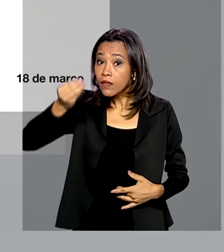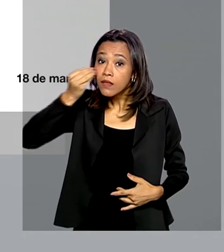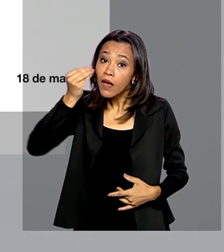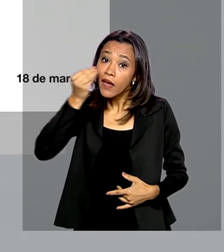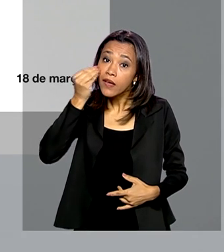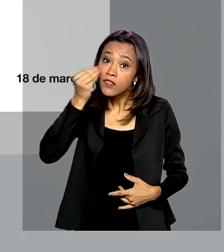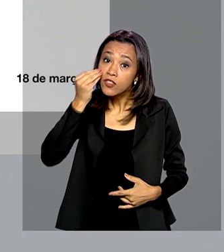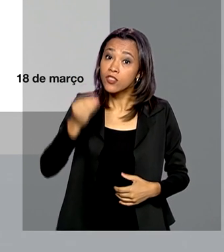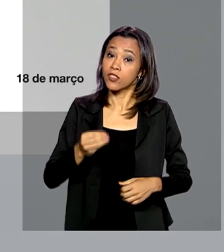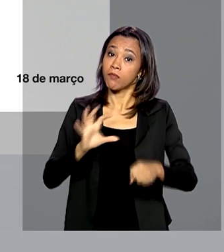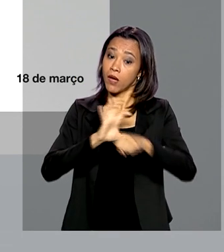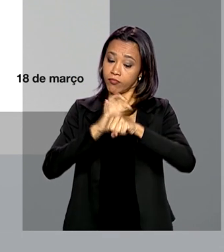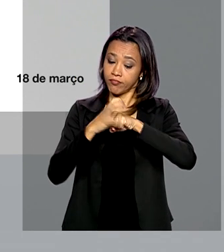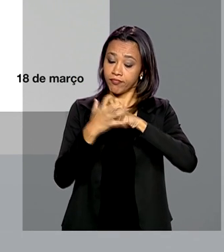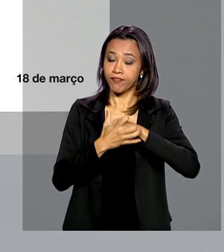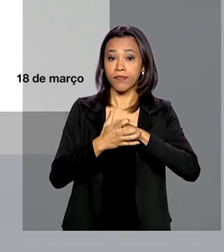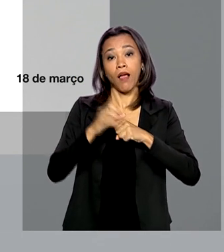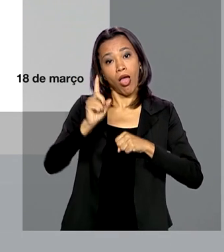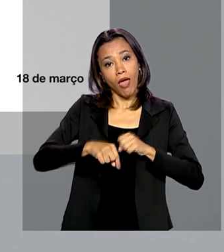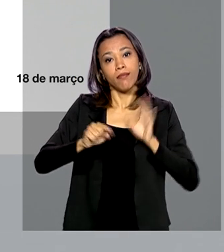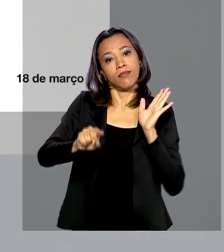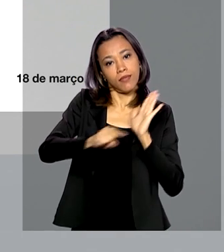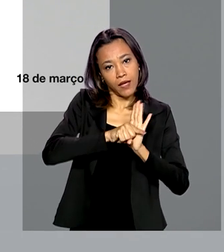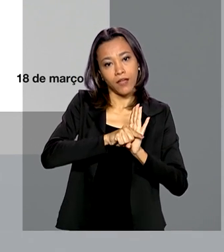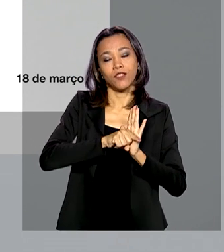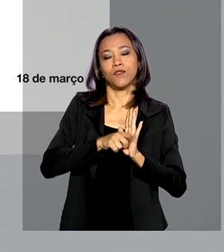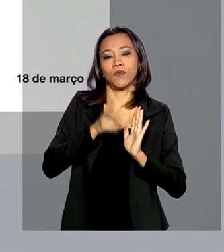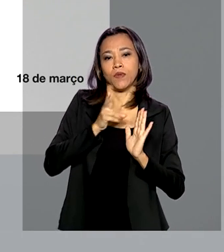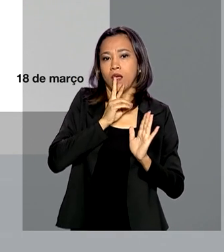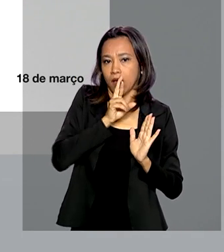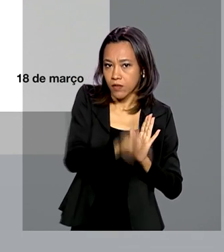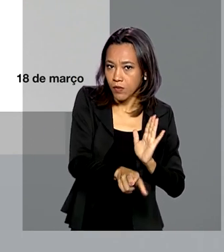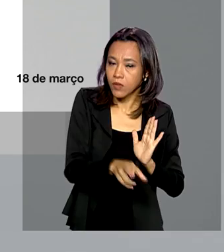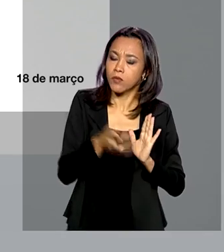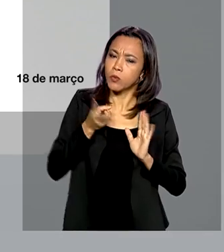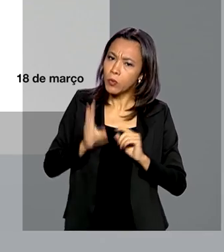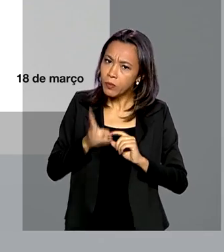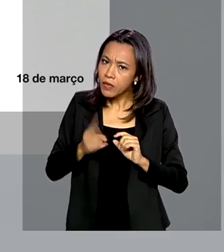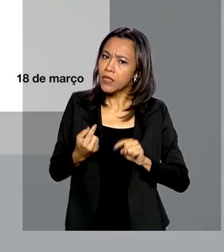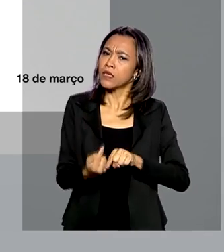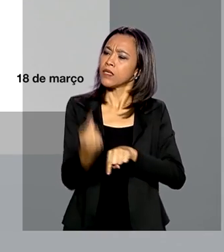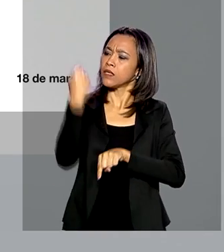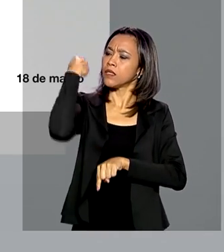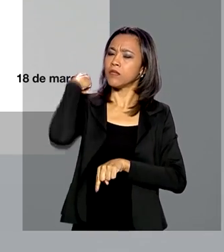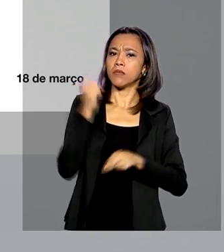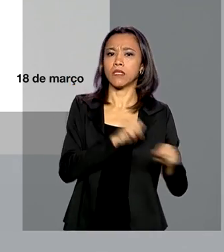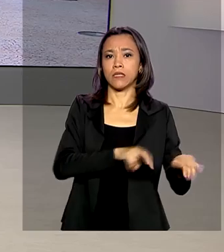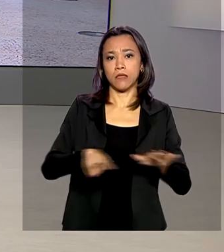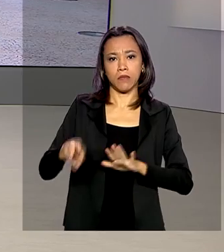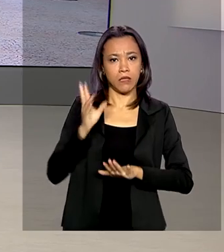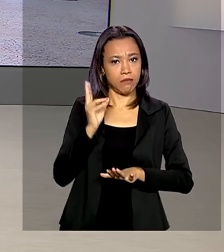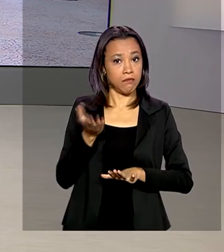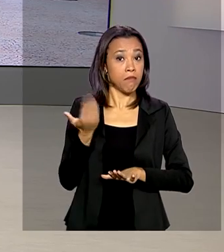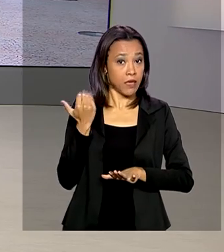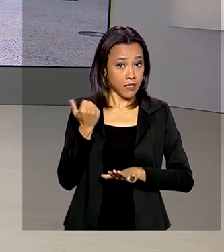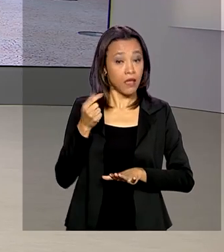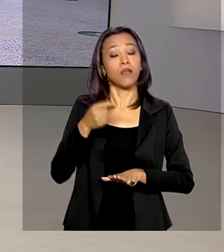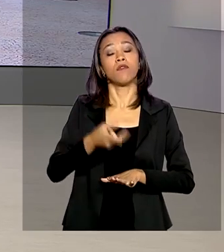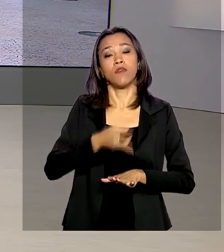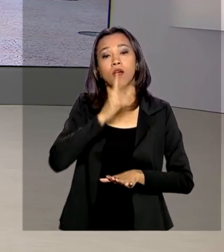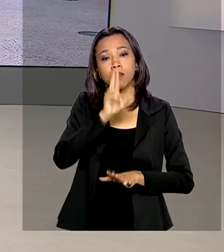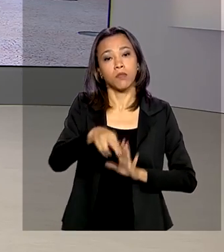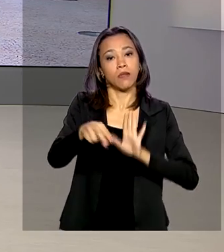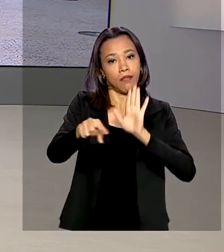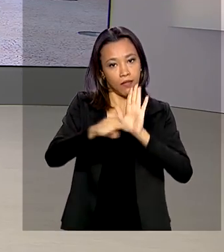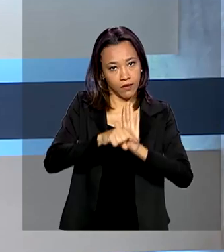Covid-19 deu negativo o mesmo resultado do teste realizado na semana passada. Renata. Tá certo, Glauco. Obrigada